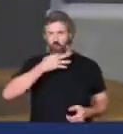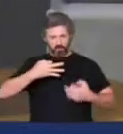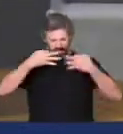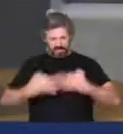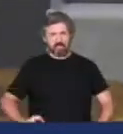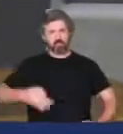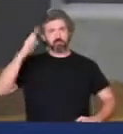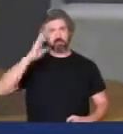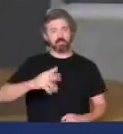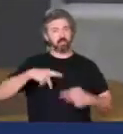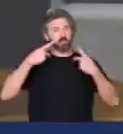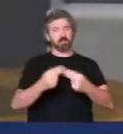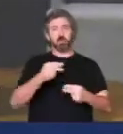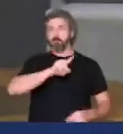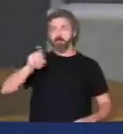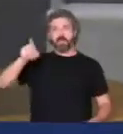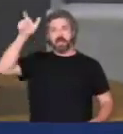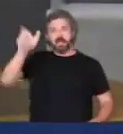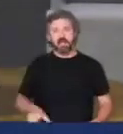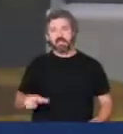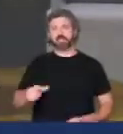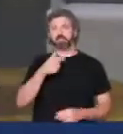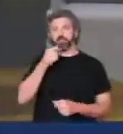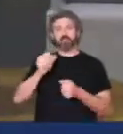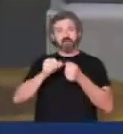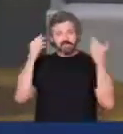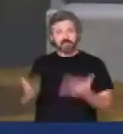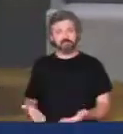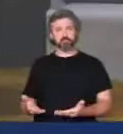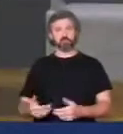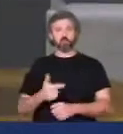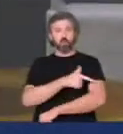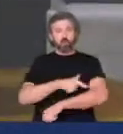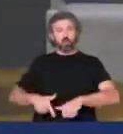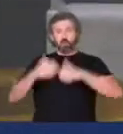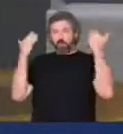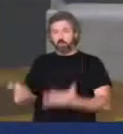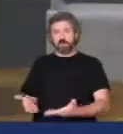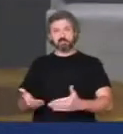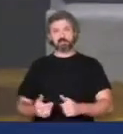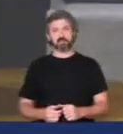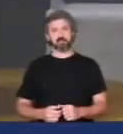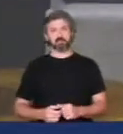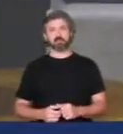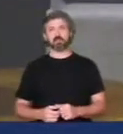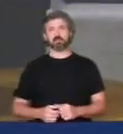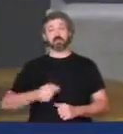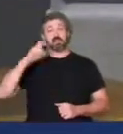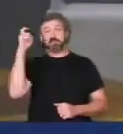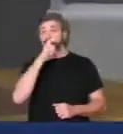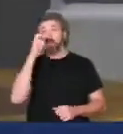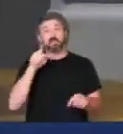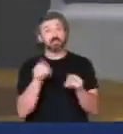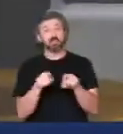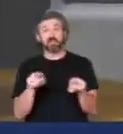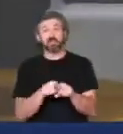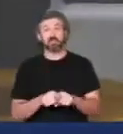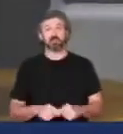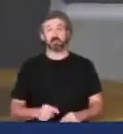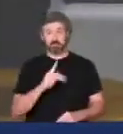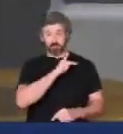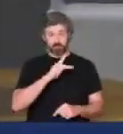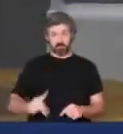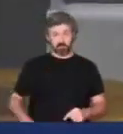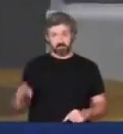desse país não merecem um presidente que faz isso que se comporta desta forma e que mente também o